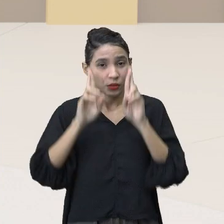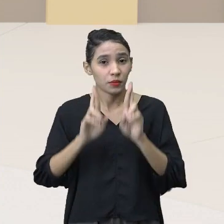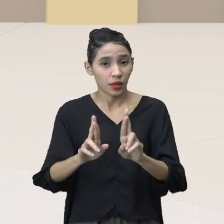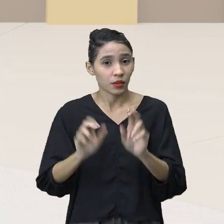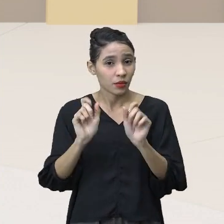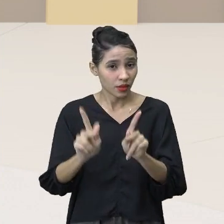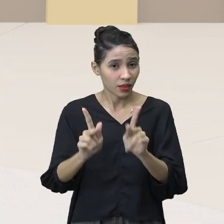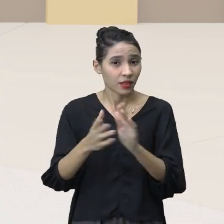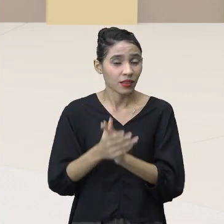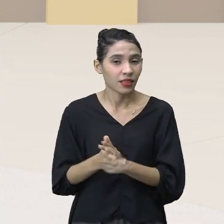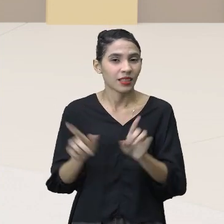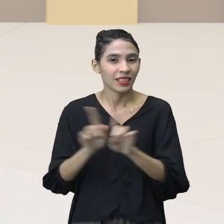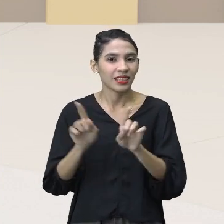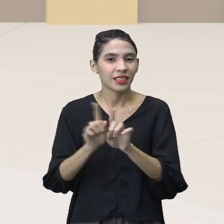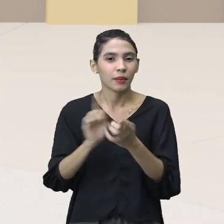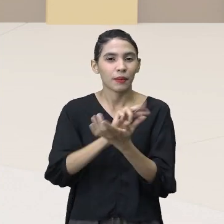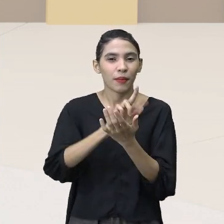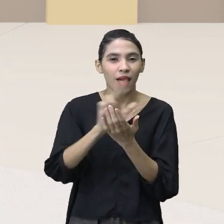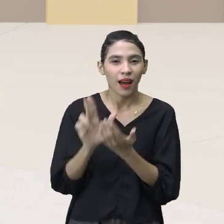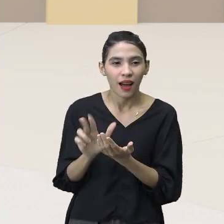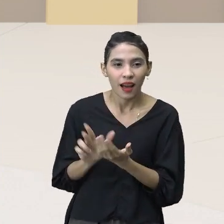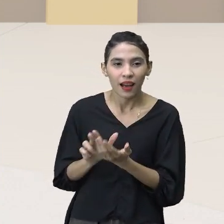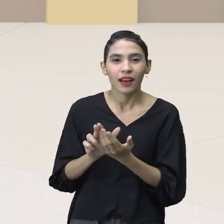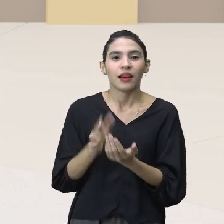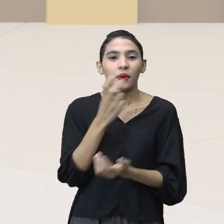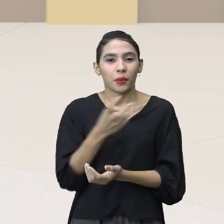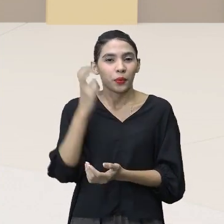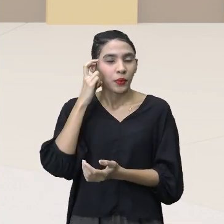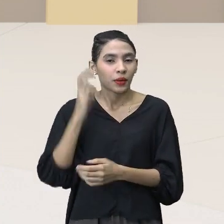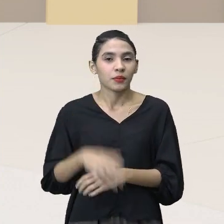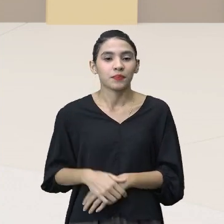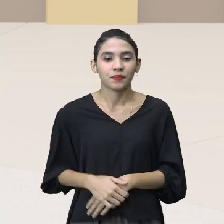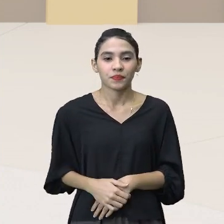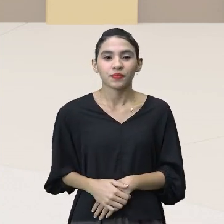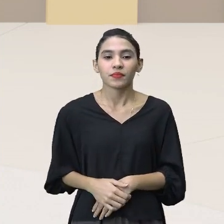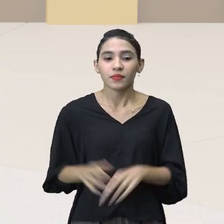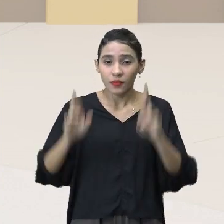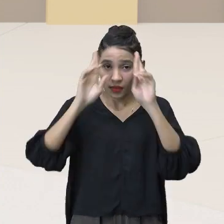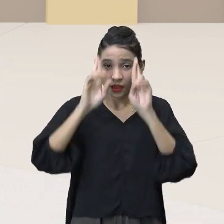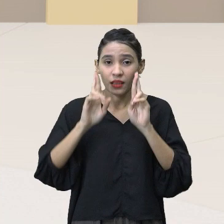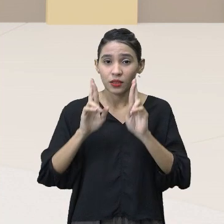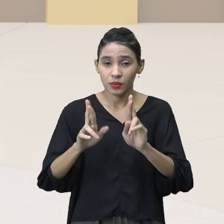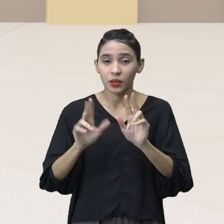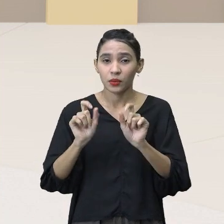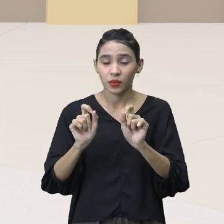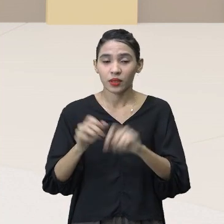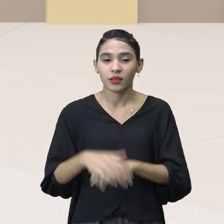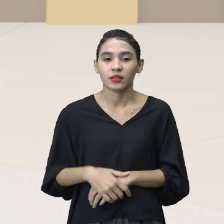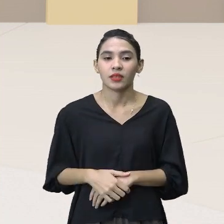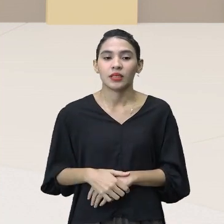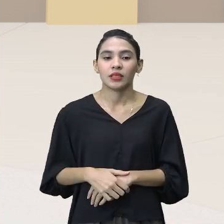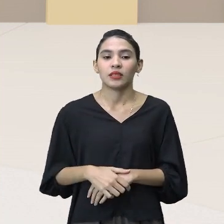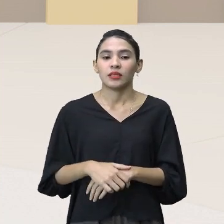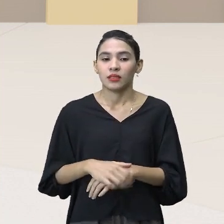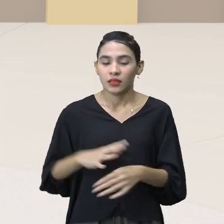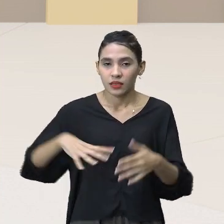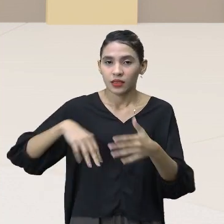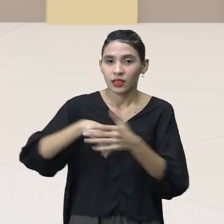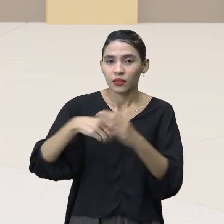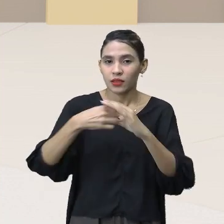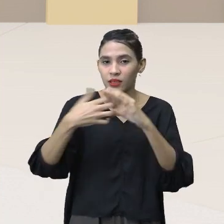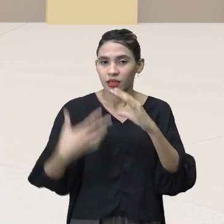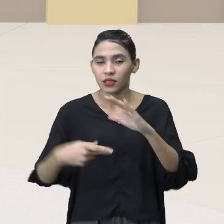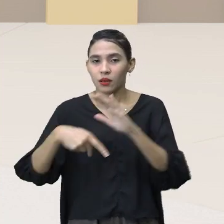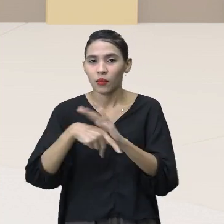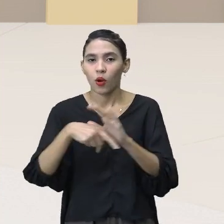tá bom? E a diversidade cultural, usar desse respeito, né, ah, dentro desse aspecto aí da